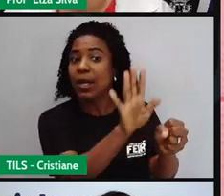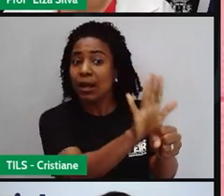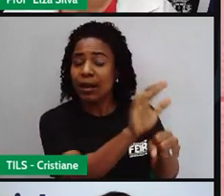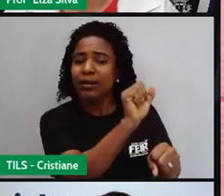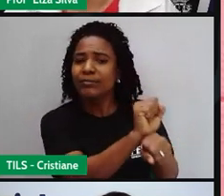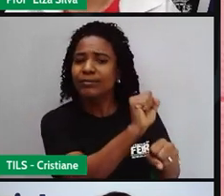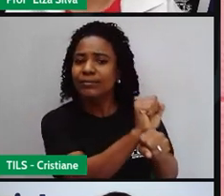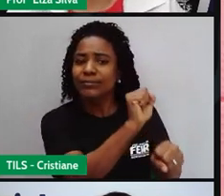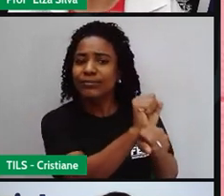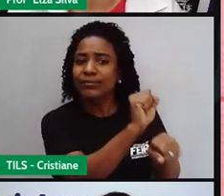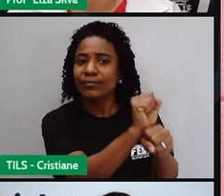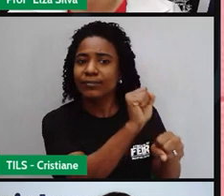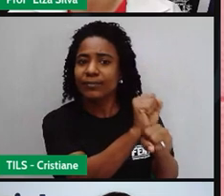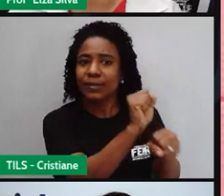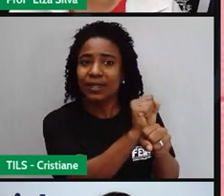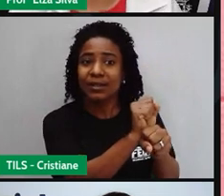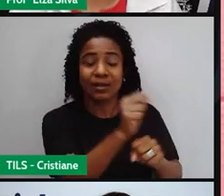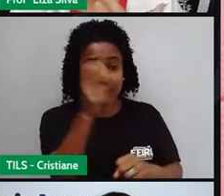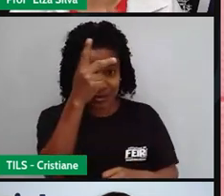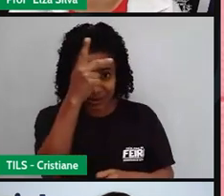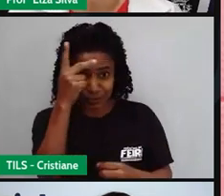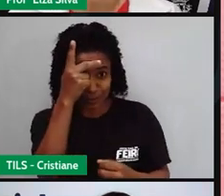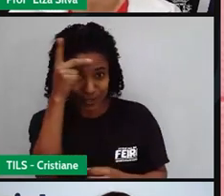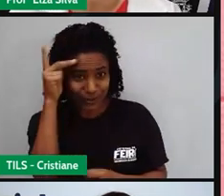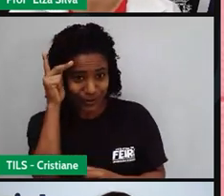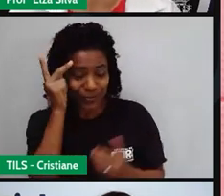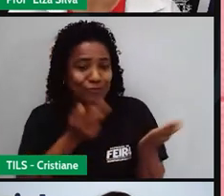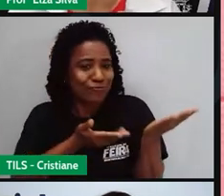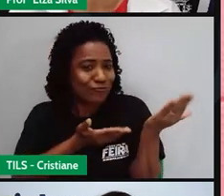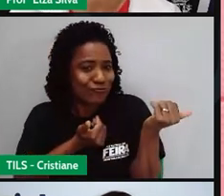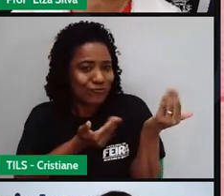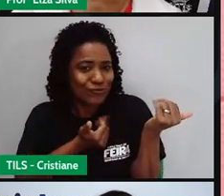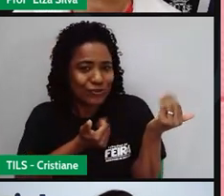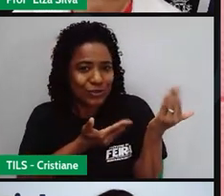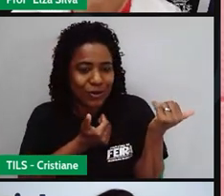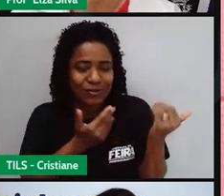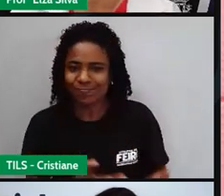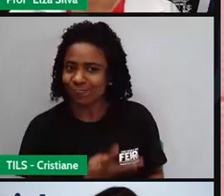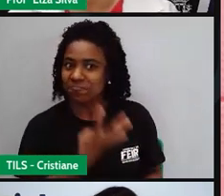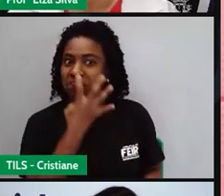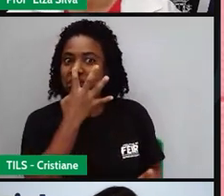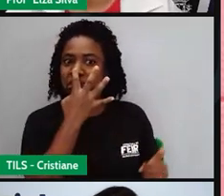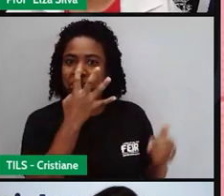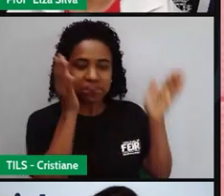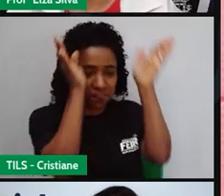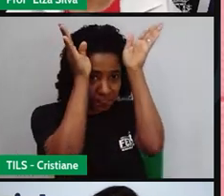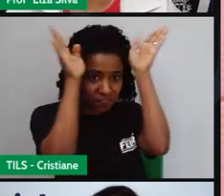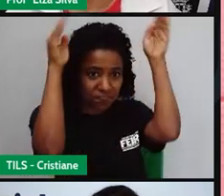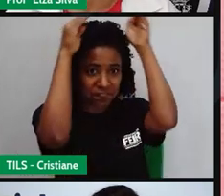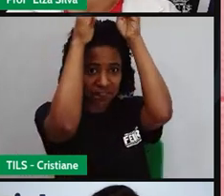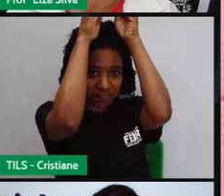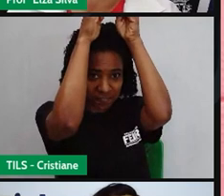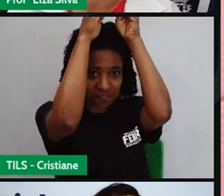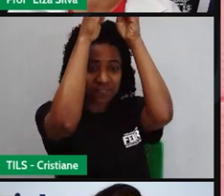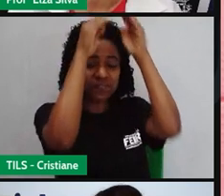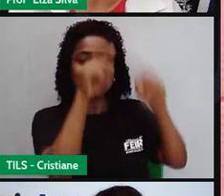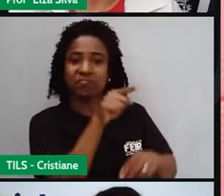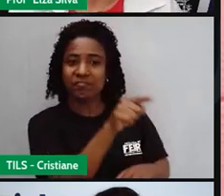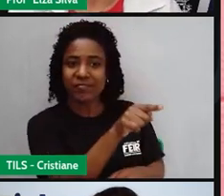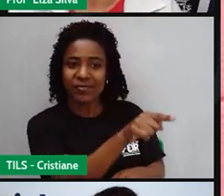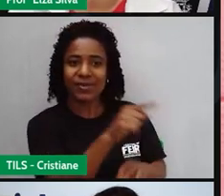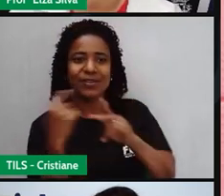tempo. E as pessoas, principalmente os jovens, que admiravam muito o Santo Valentim, iam visitá-lo.